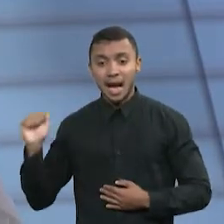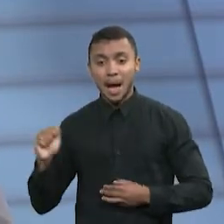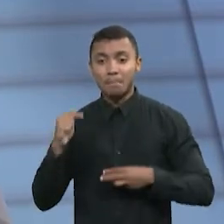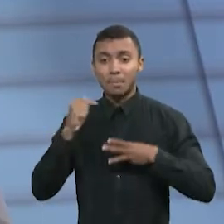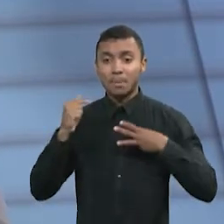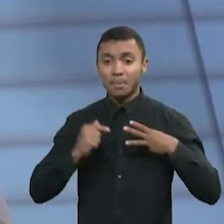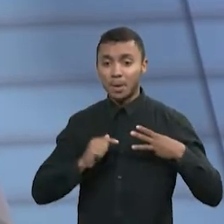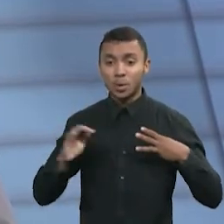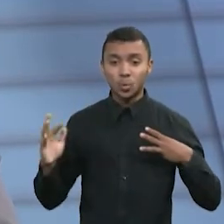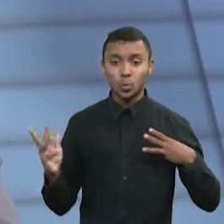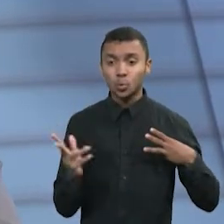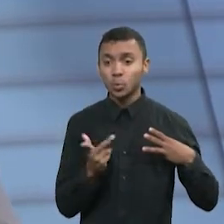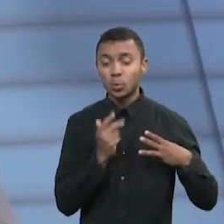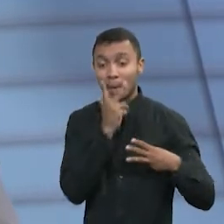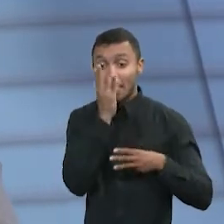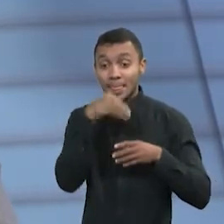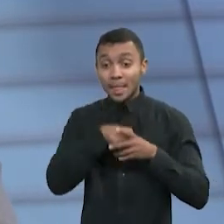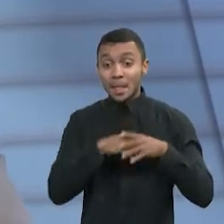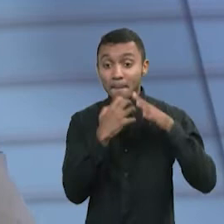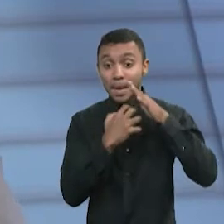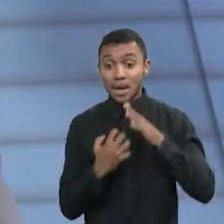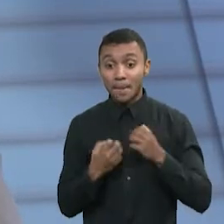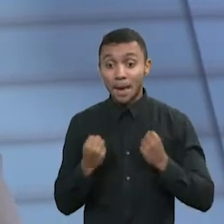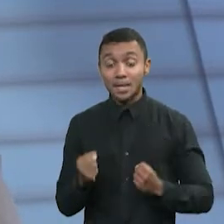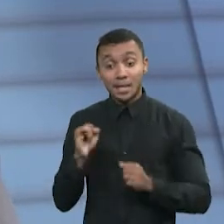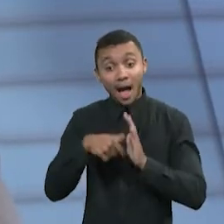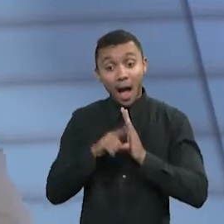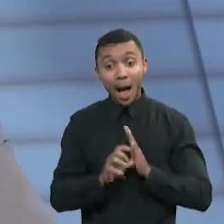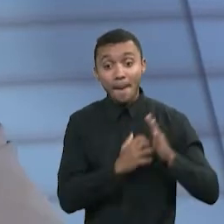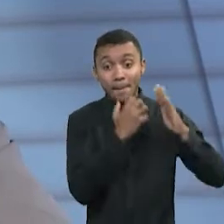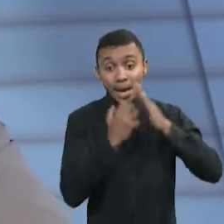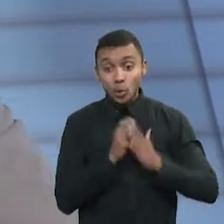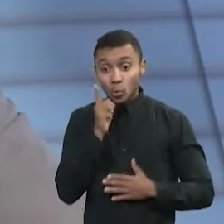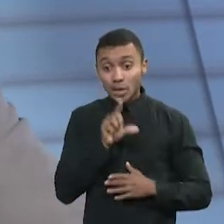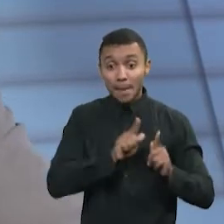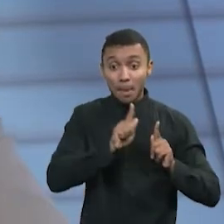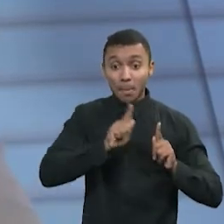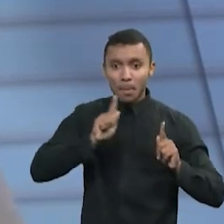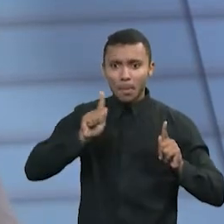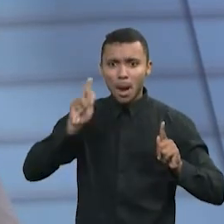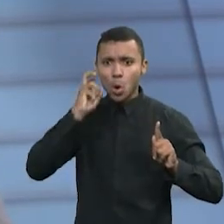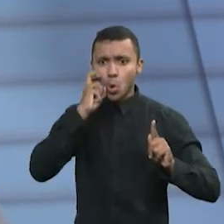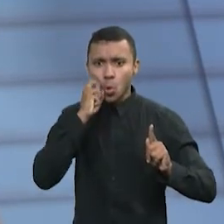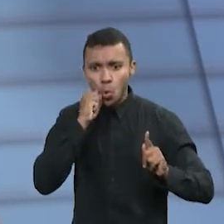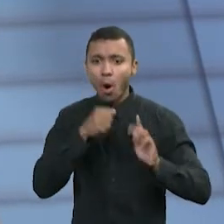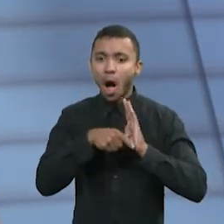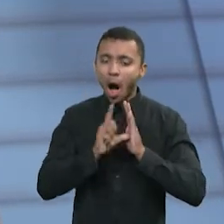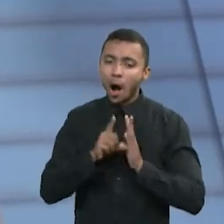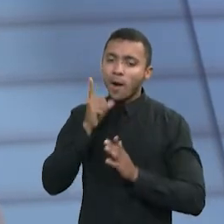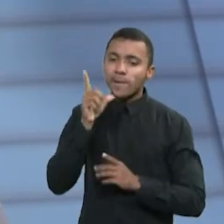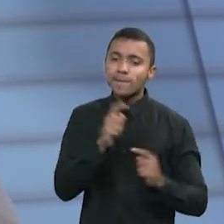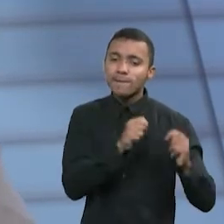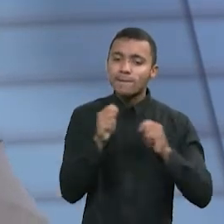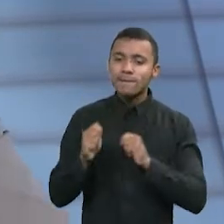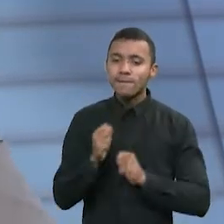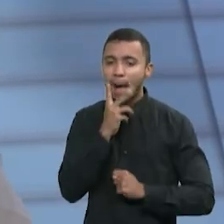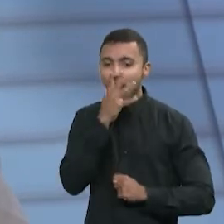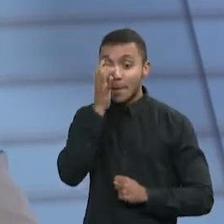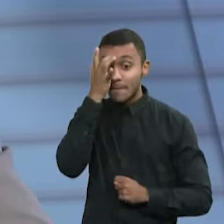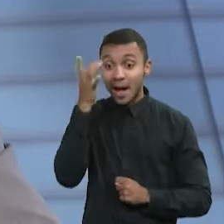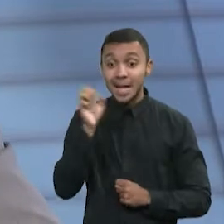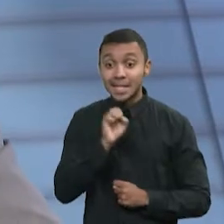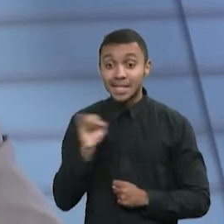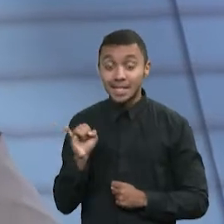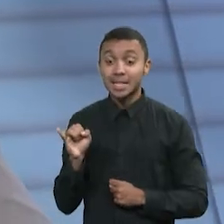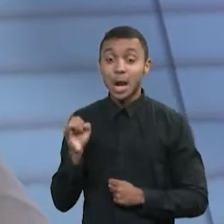no caixa das empresas. Porque quando a empresa está subindo o faturamento, ela consegue lidar com todos esses problemas com mais naturalidade. Agora, quando